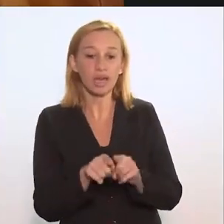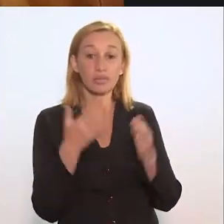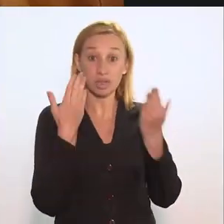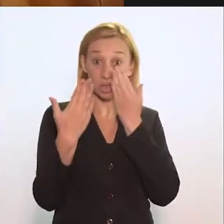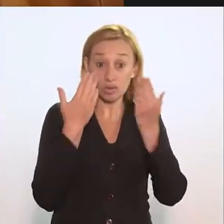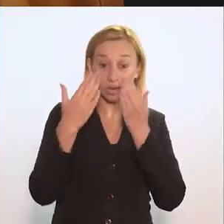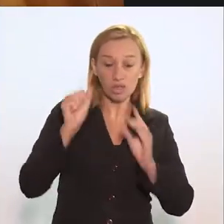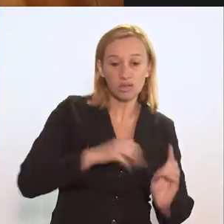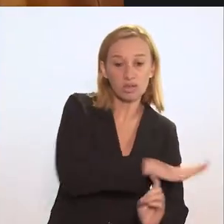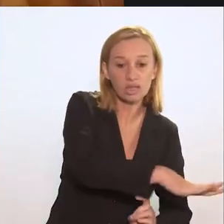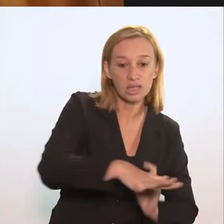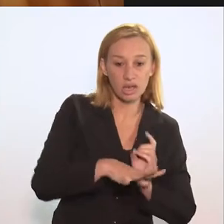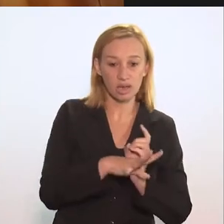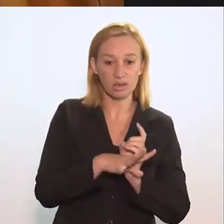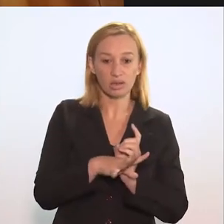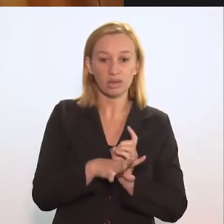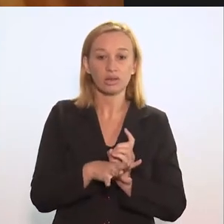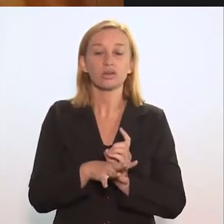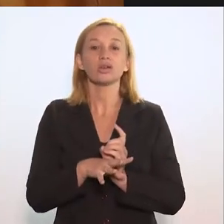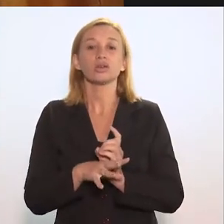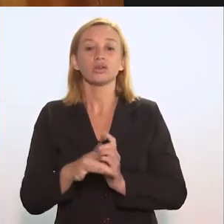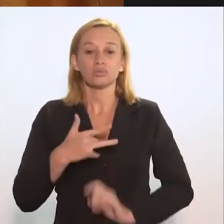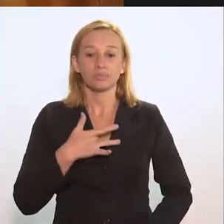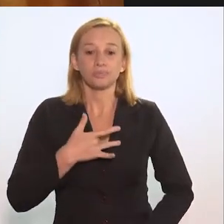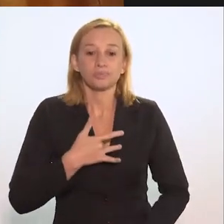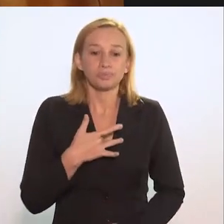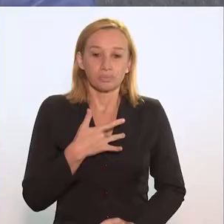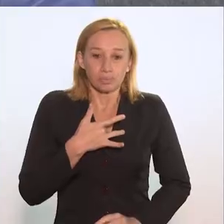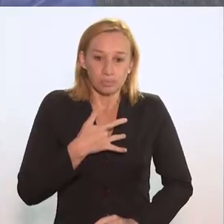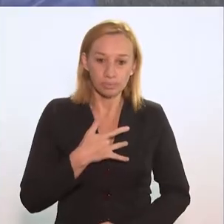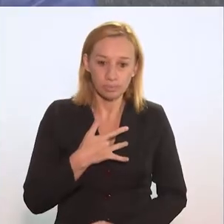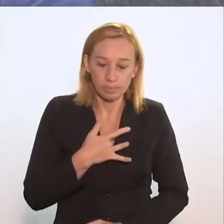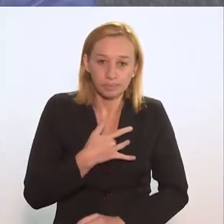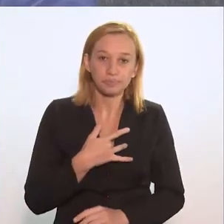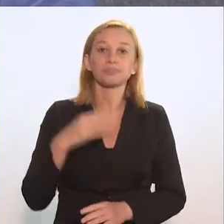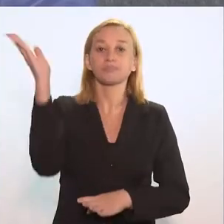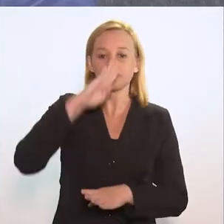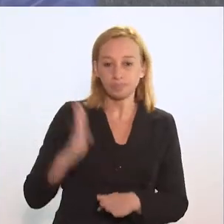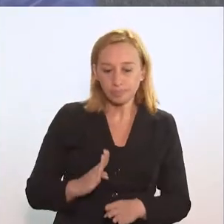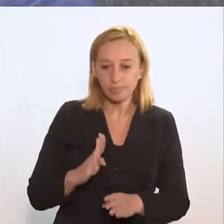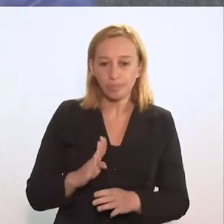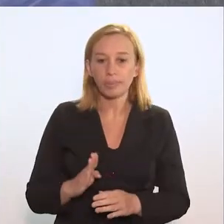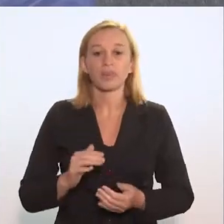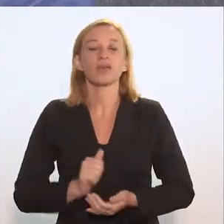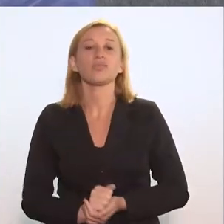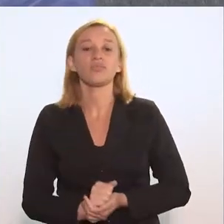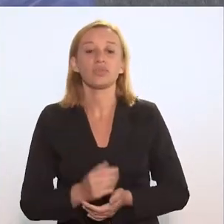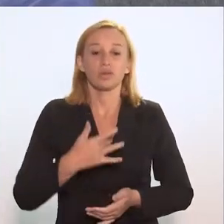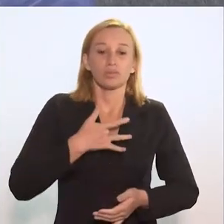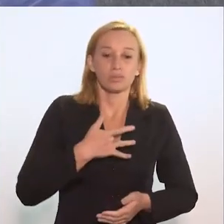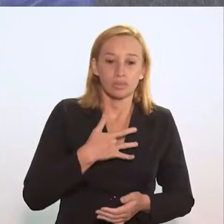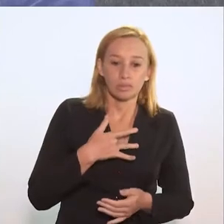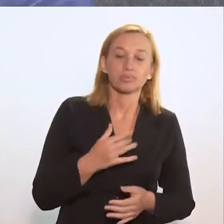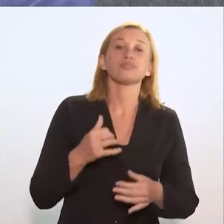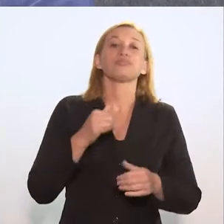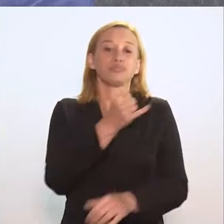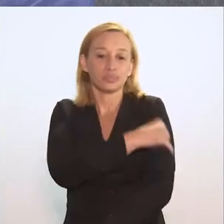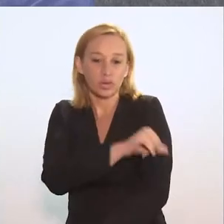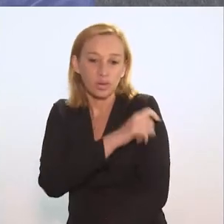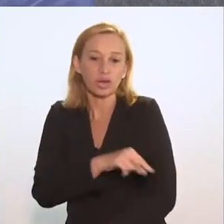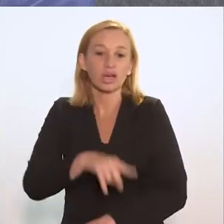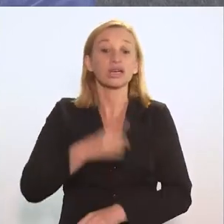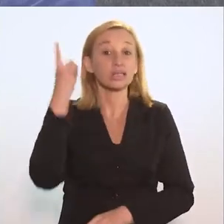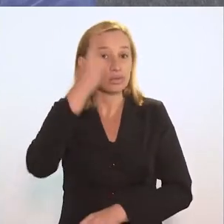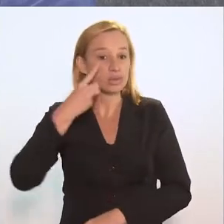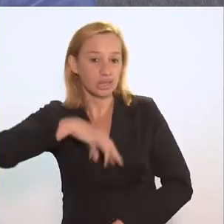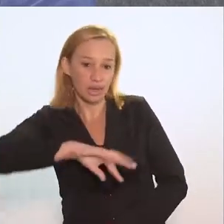psicólogo social, coordenador do Observatório Tuberculose Brasil e integrante do Fórum Estadual de Tuberculose do Rio.